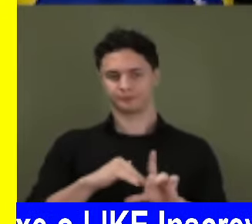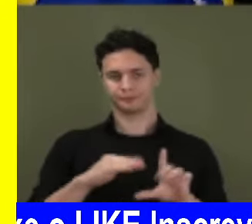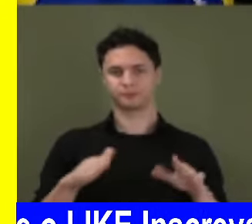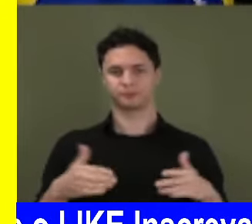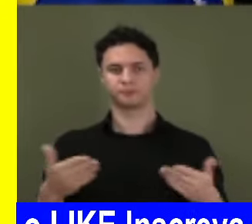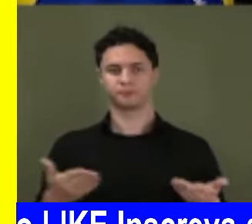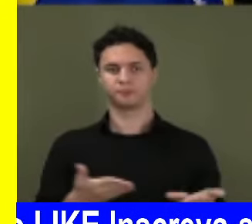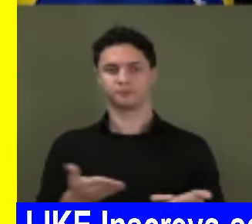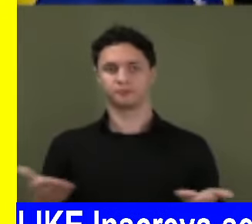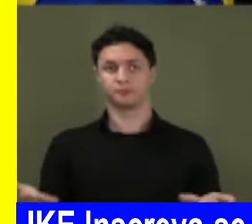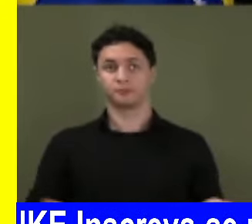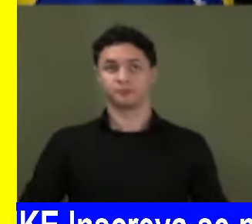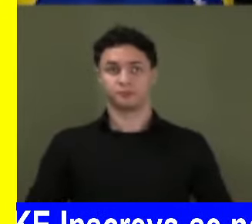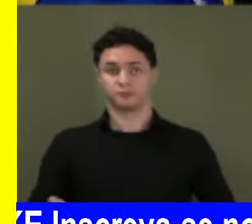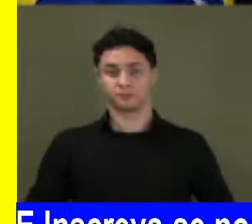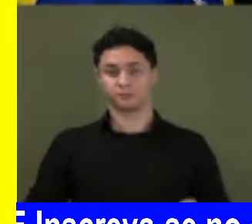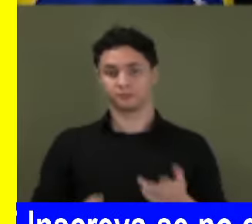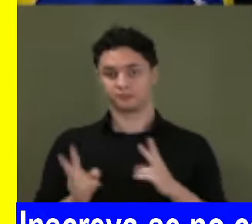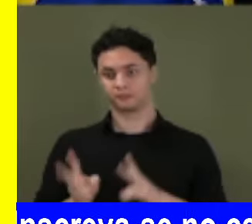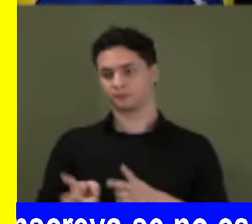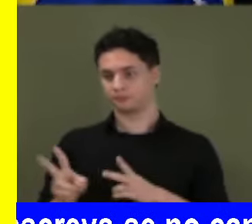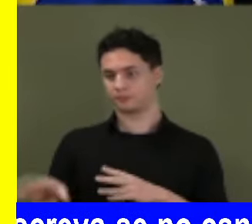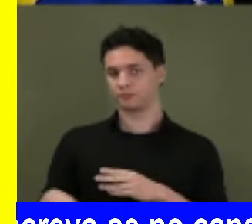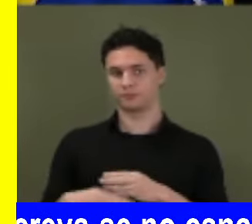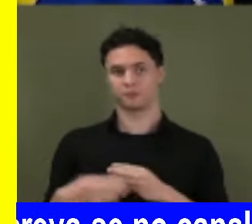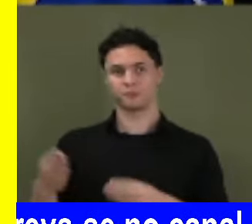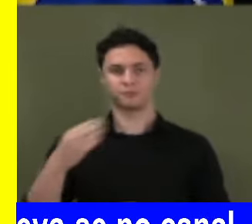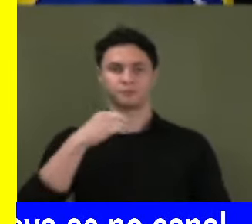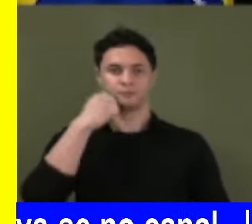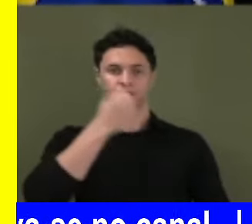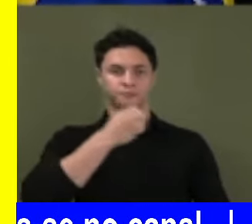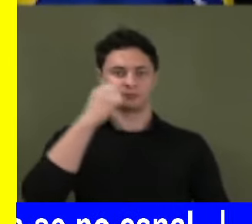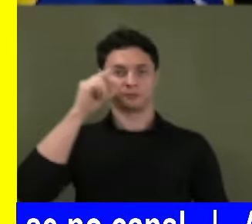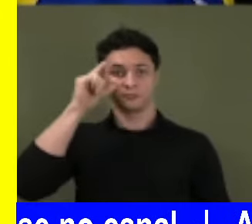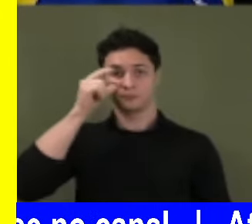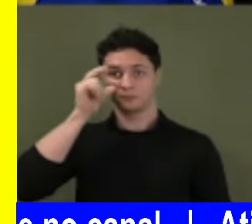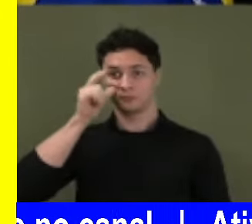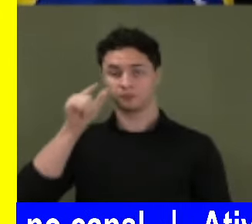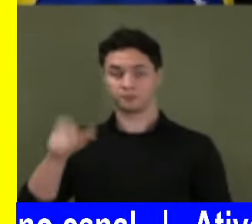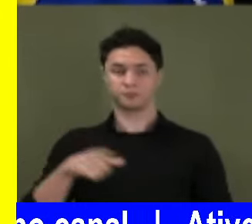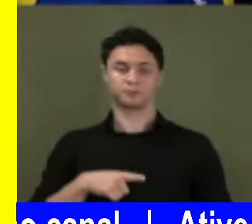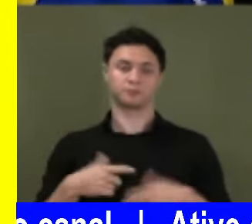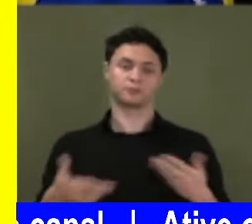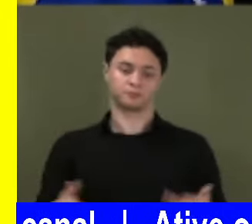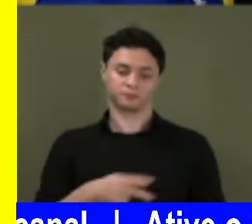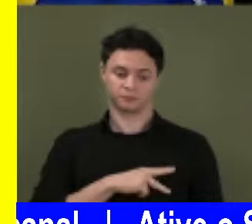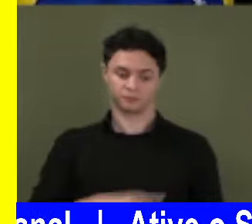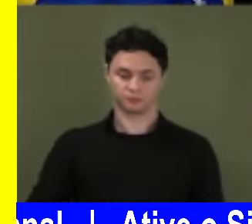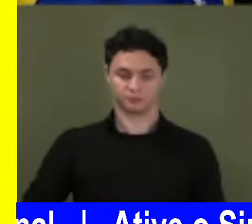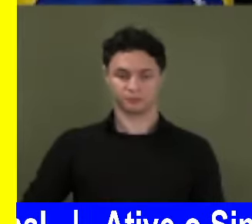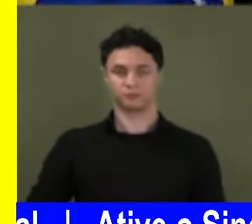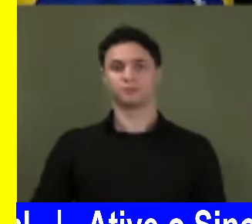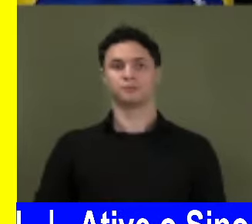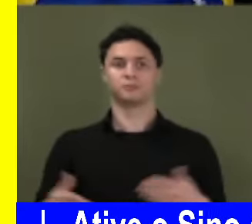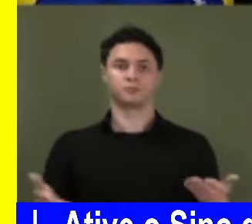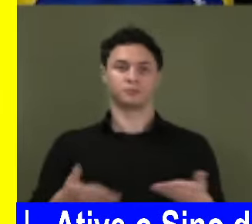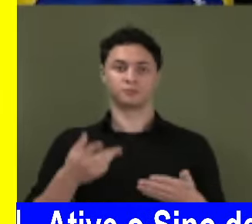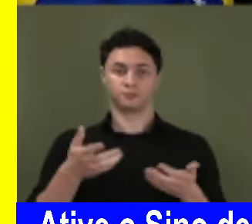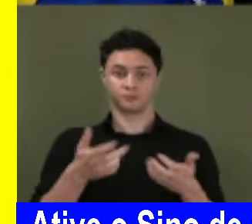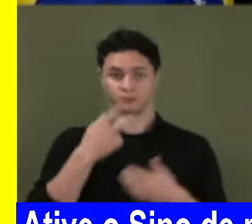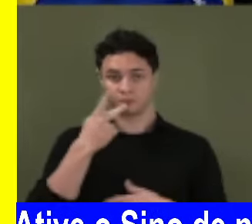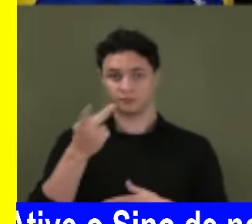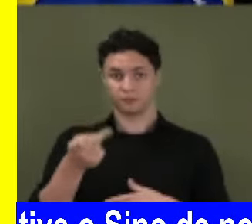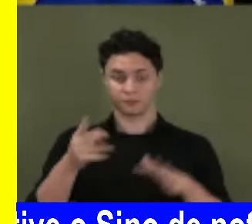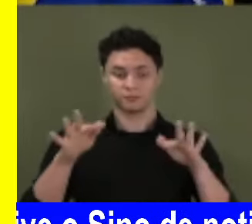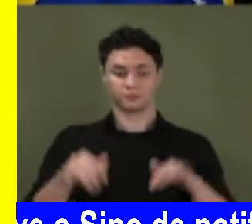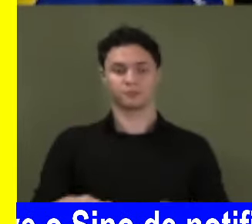Aqui, continuando a fala da nossa querida senadora Damares, como o atual presidente da República hoje diz, tem que acabar com a fome. Eu